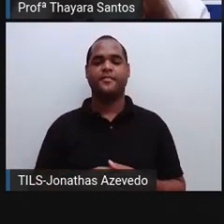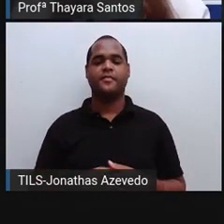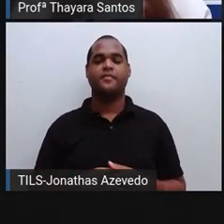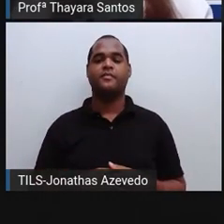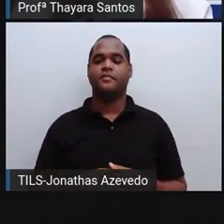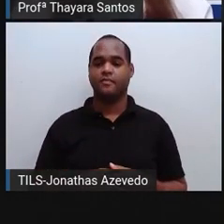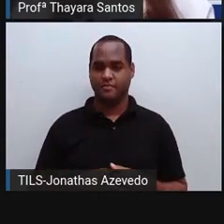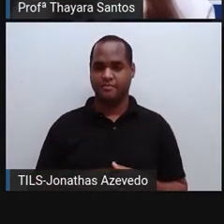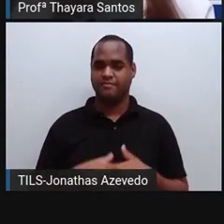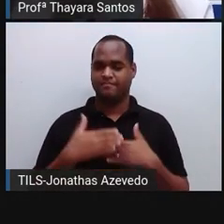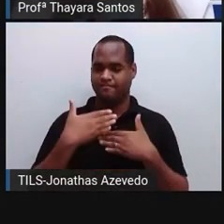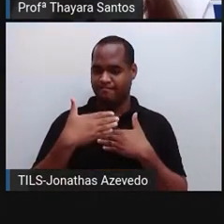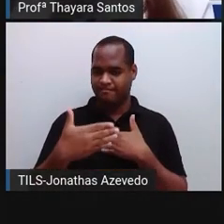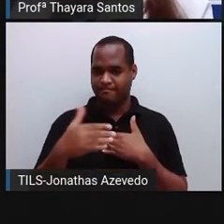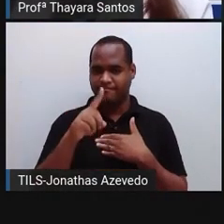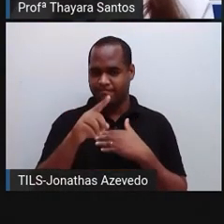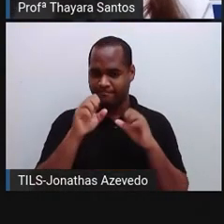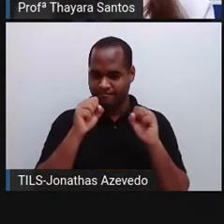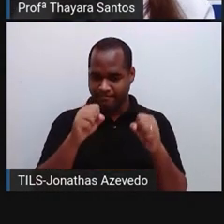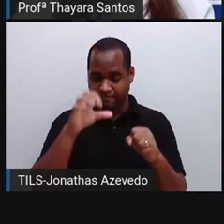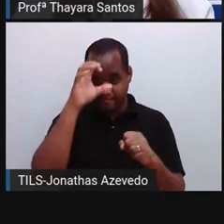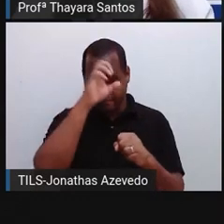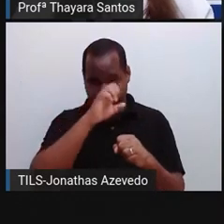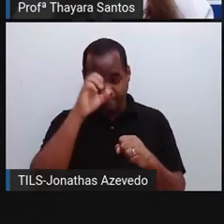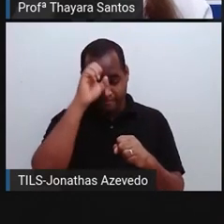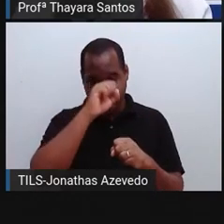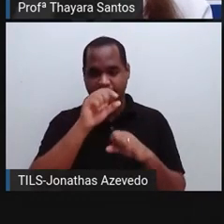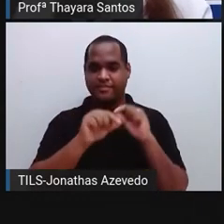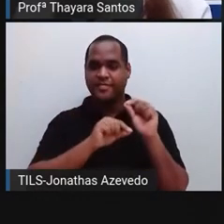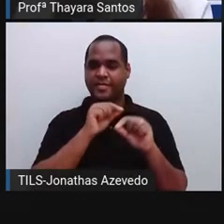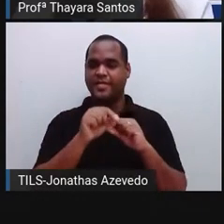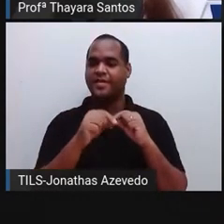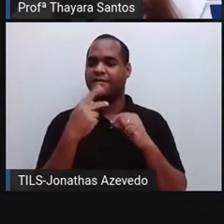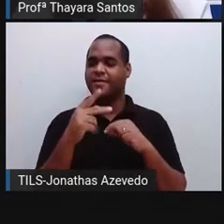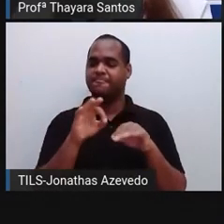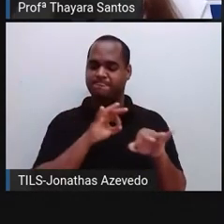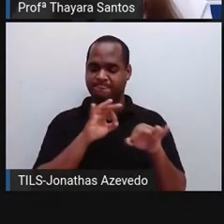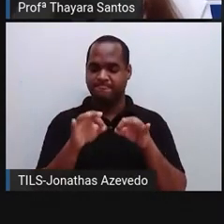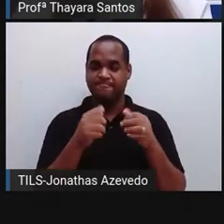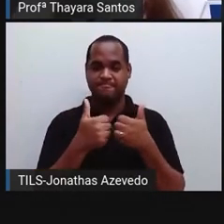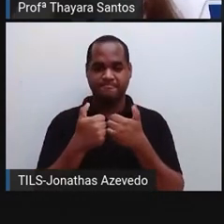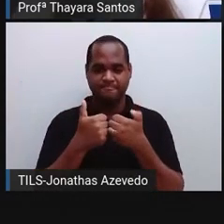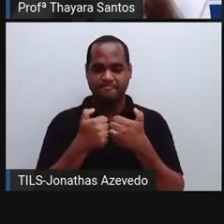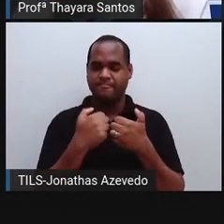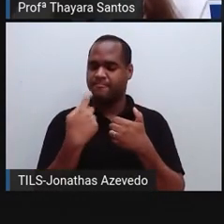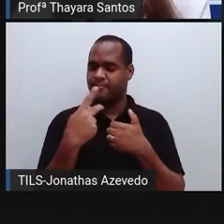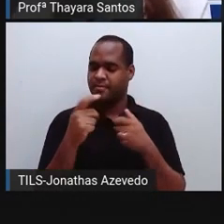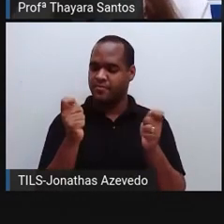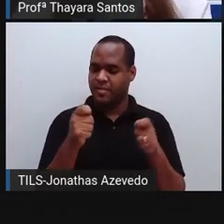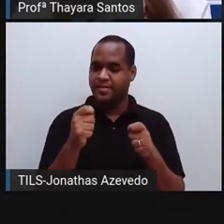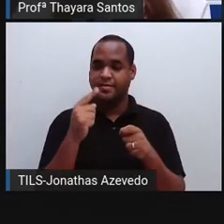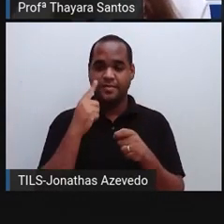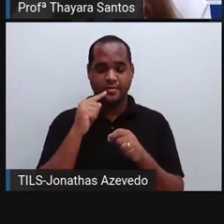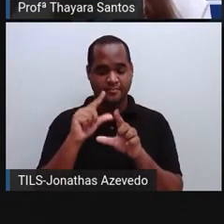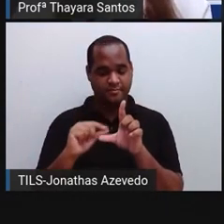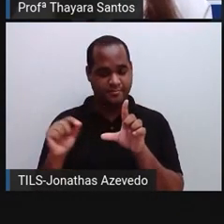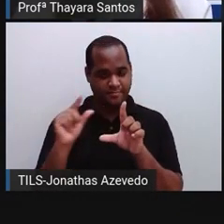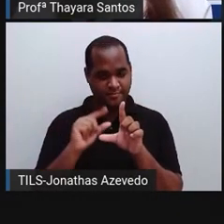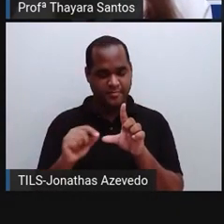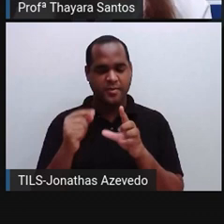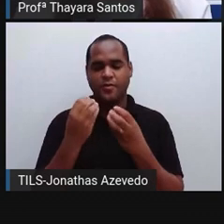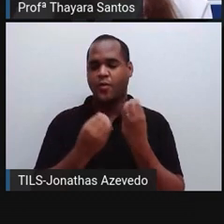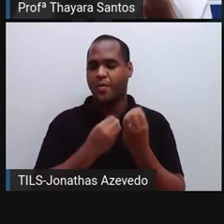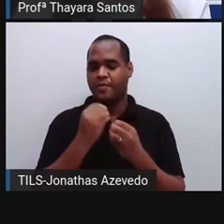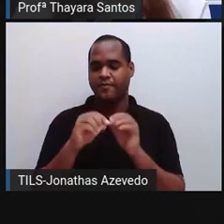Agora, vamos testar o que a gente aprendeu até aqui. E para isso, eu preparei esse joguinho. Vocês podem clicar no link que está na descrição desse